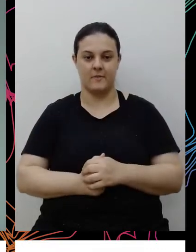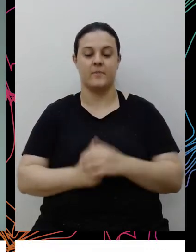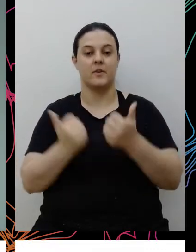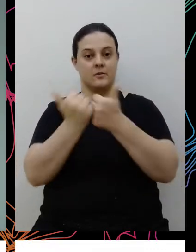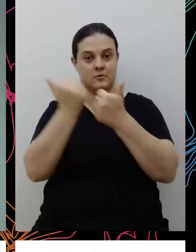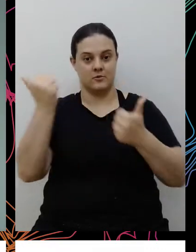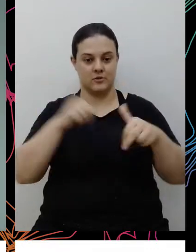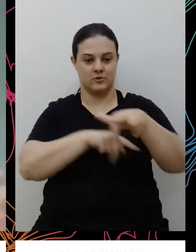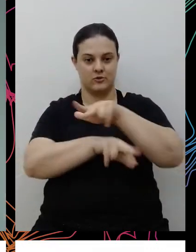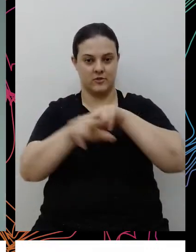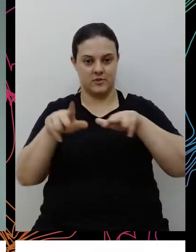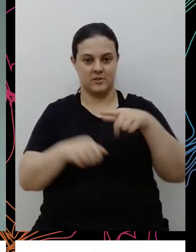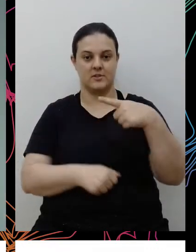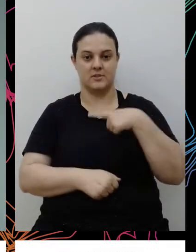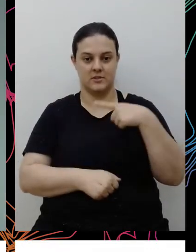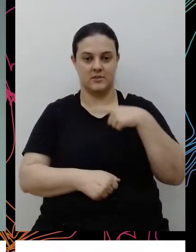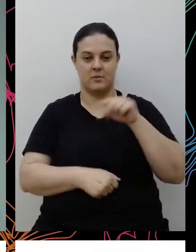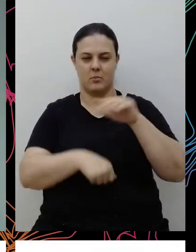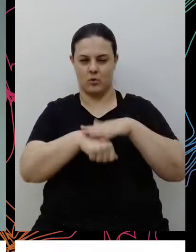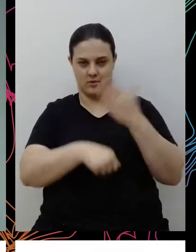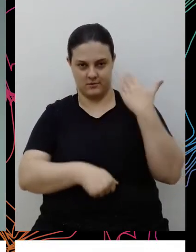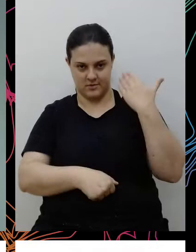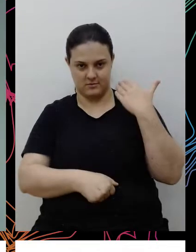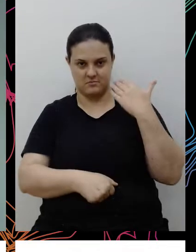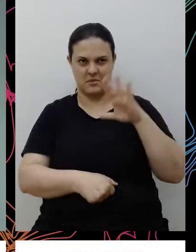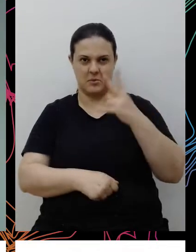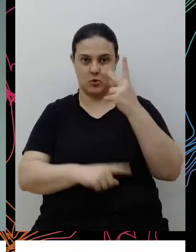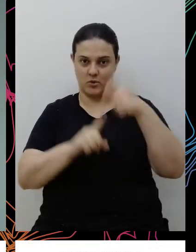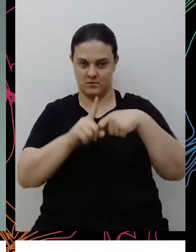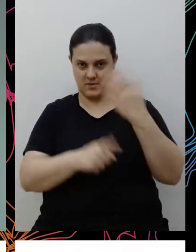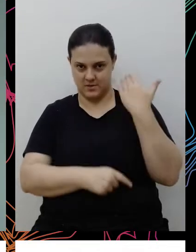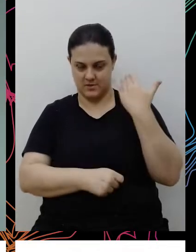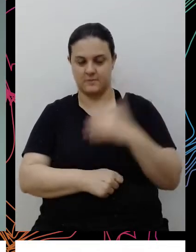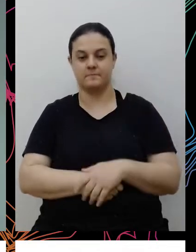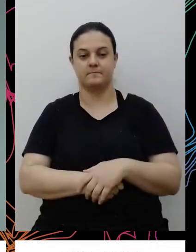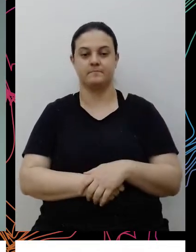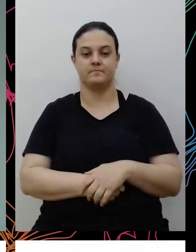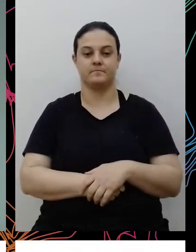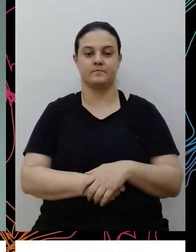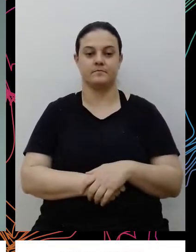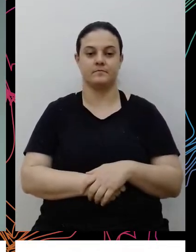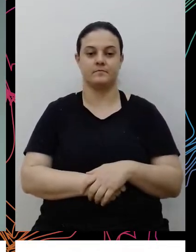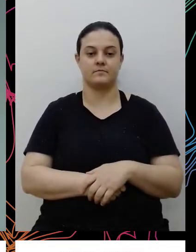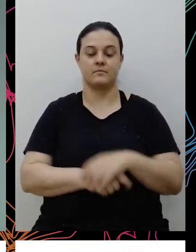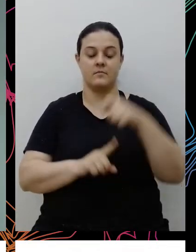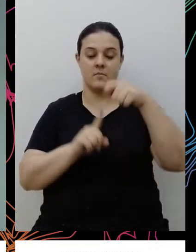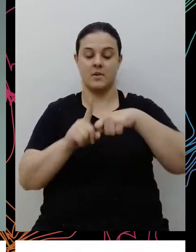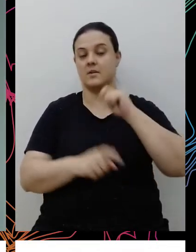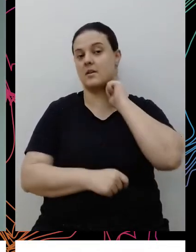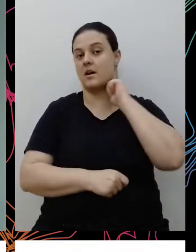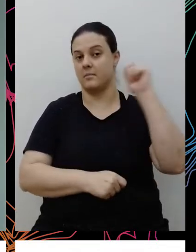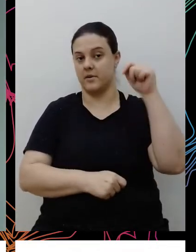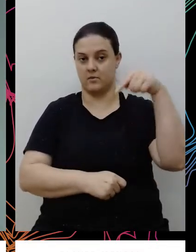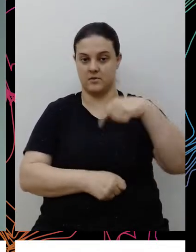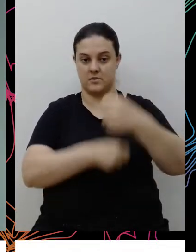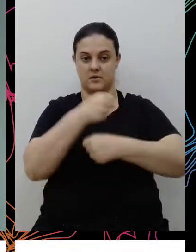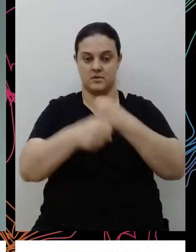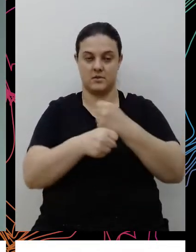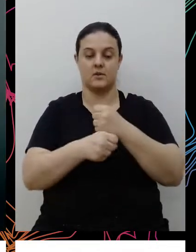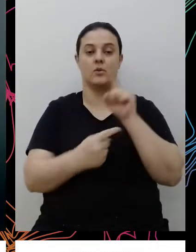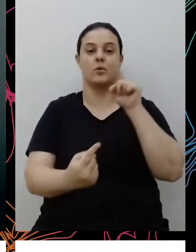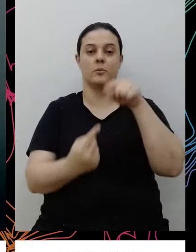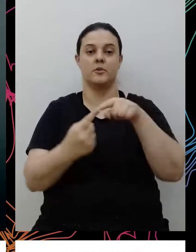diversidade que a gente lançou há pouco tempo, há dois meses atrás, em abril deste ano, que também tem o objetivo